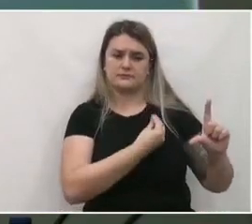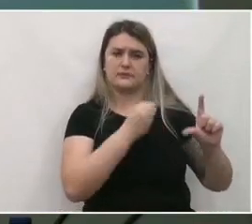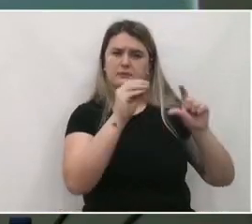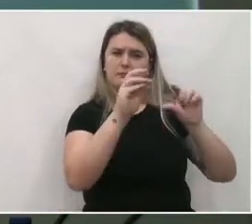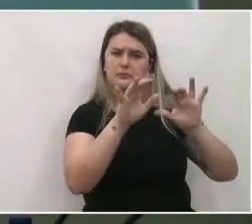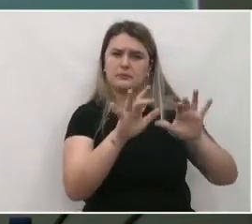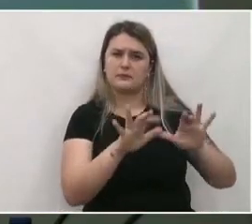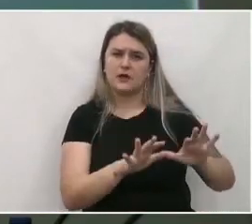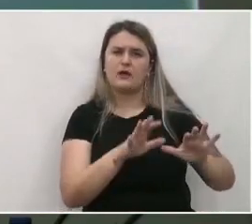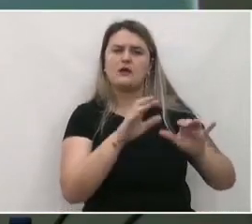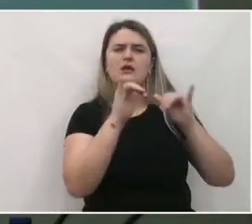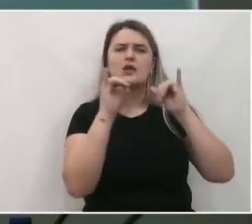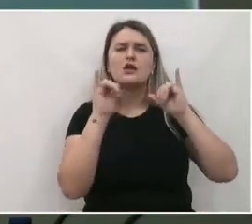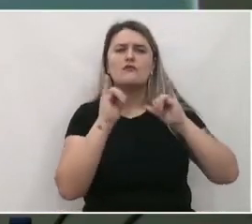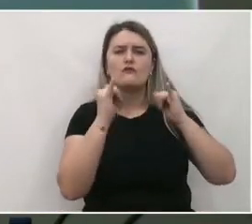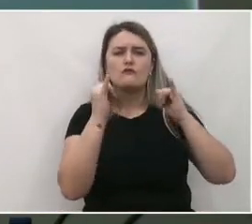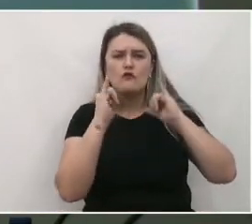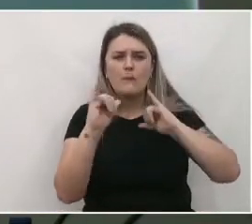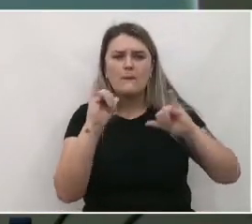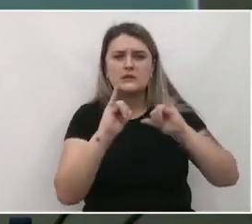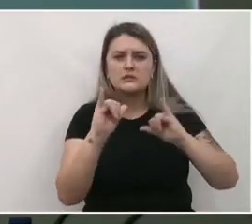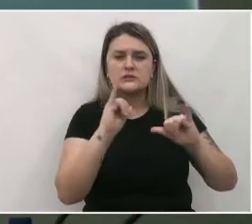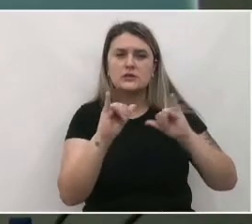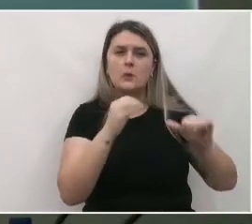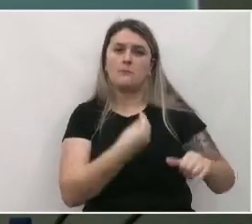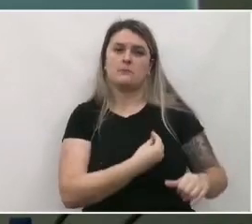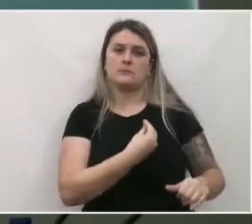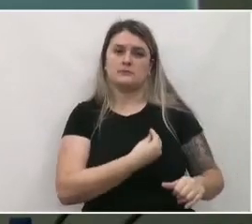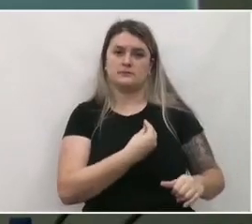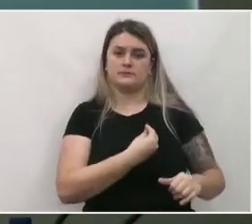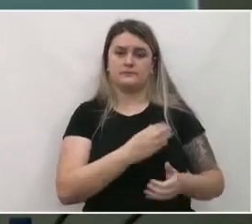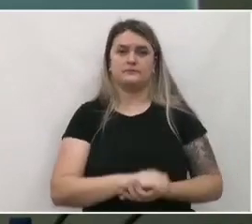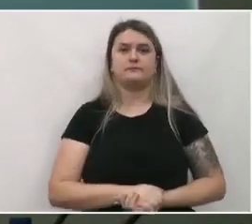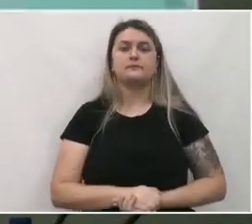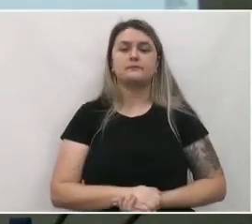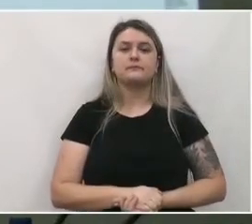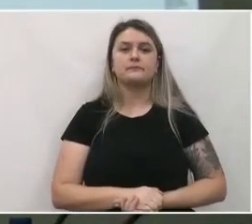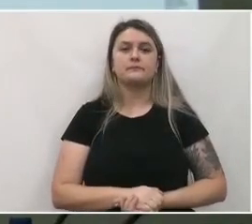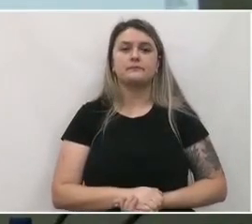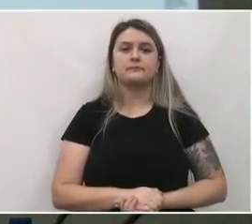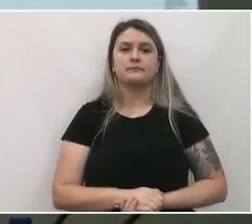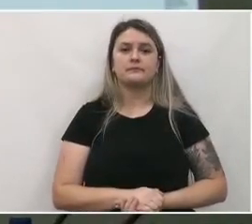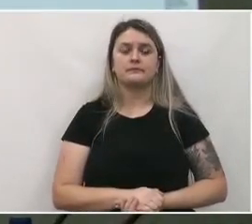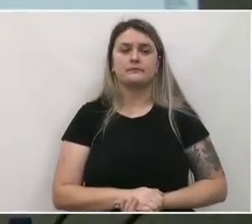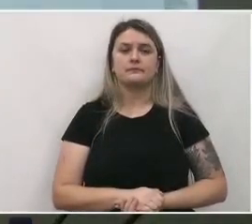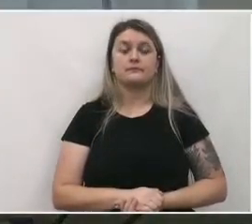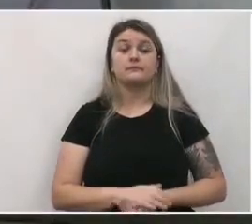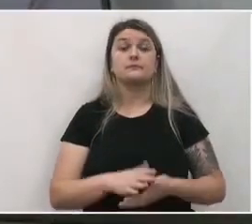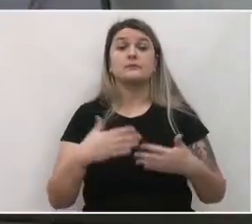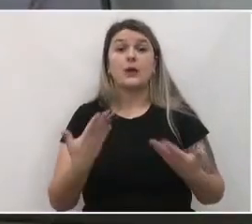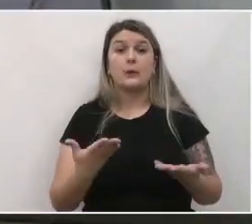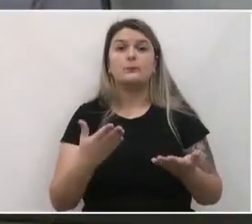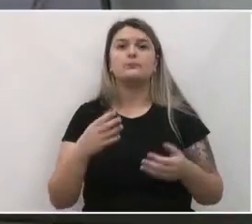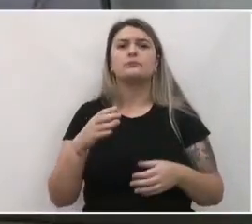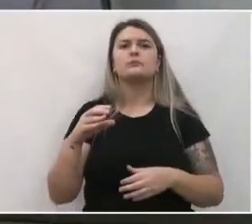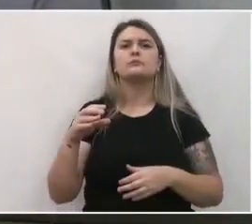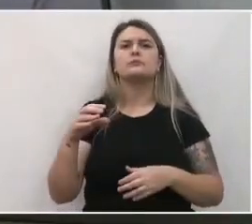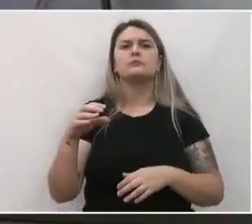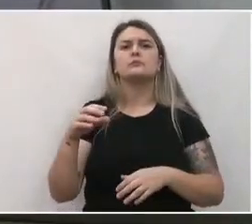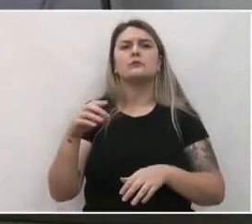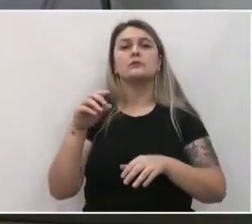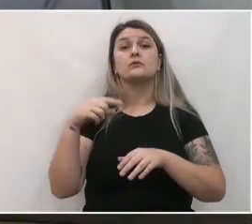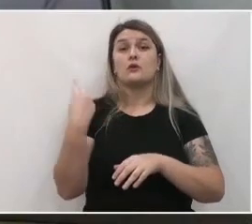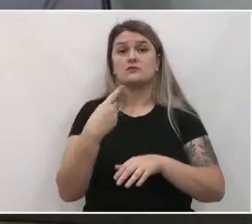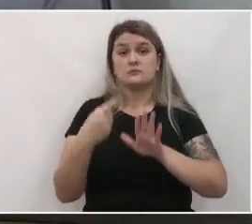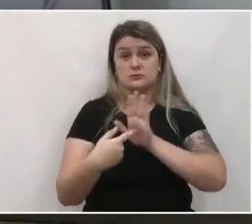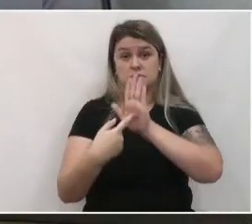estiveram presentes durante essa transmissão. Ok? Bom, o conteúdo que a gente vai